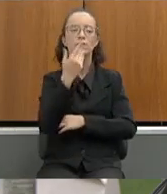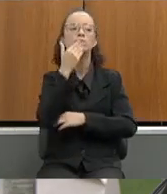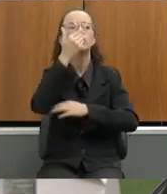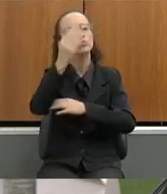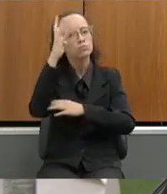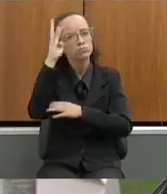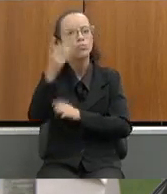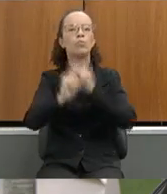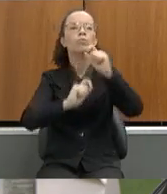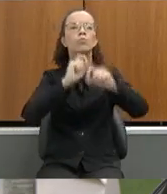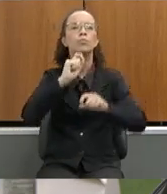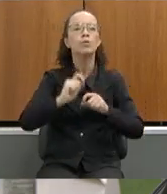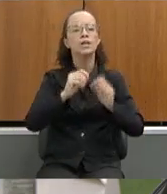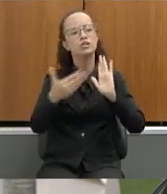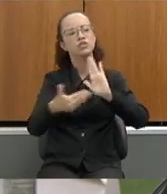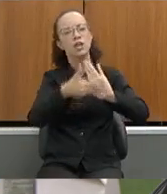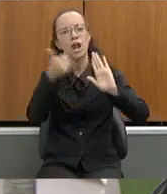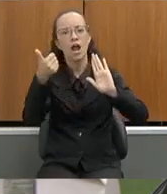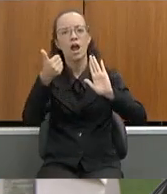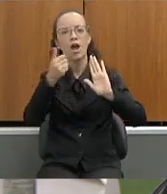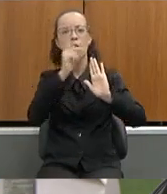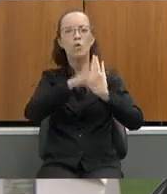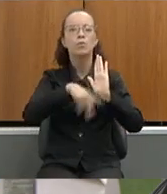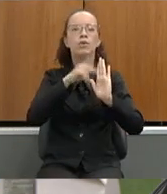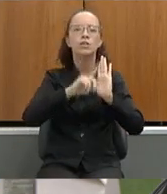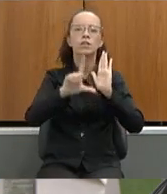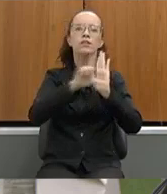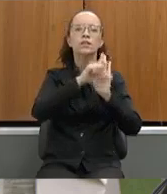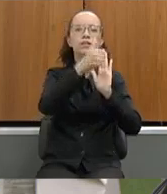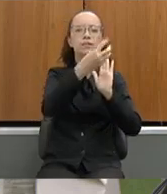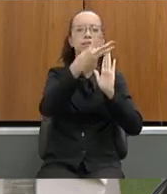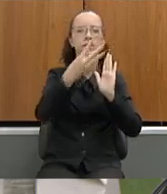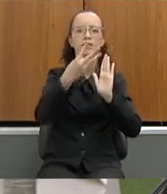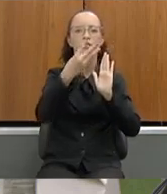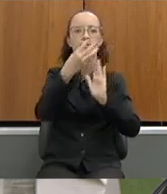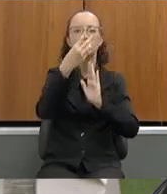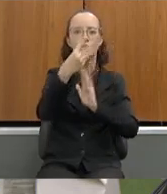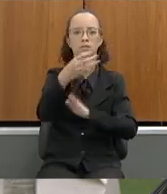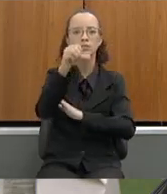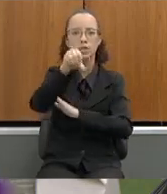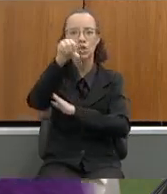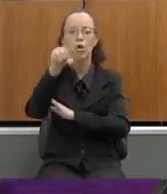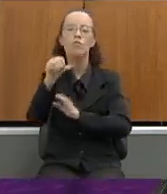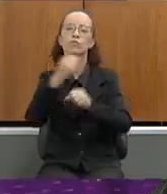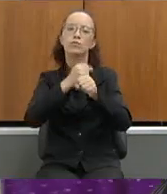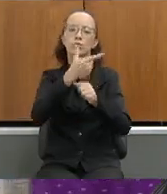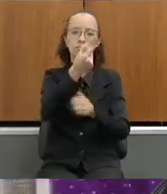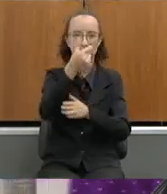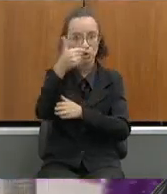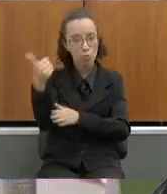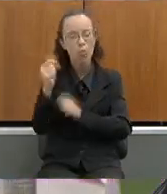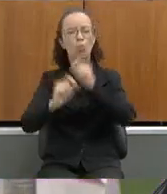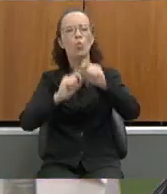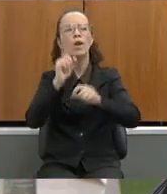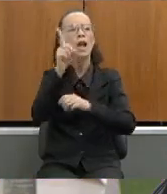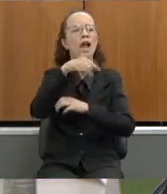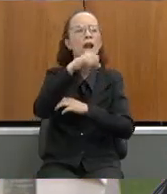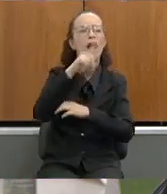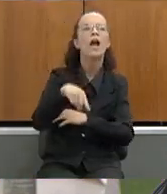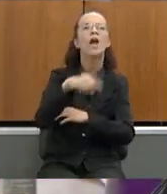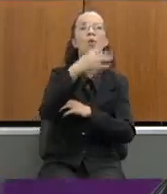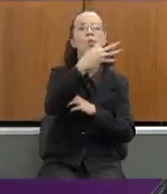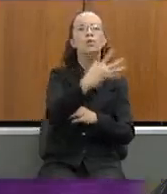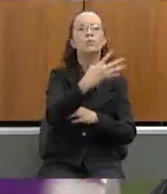providências para que seja retirado o projeto de lei 3.399 de 2021 que prevê a extinção de 4